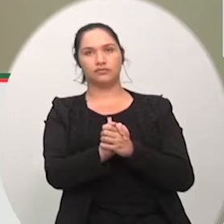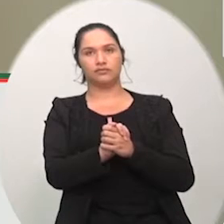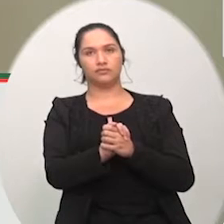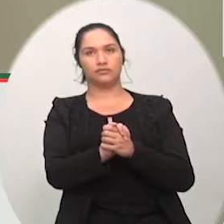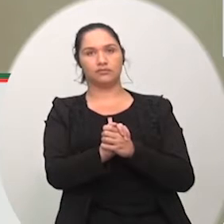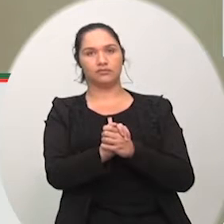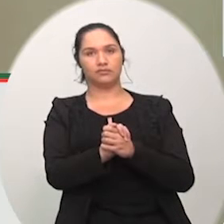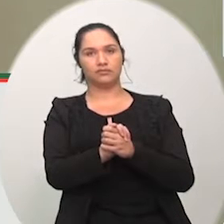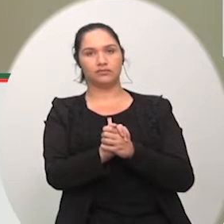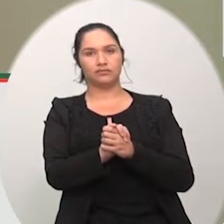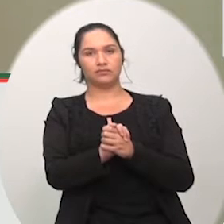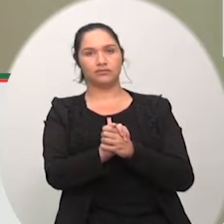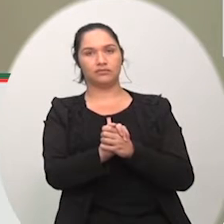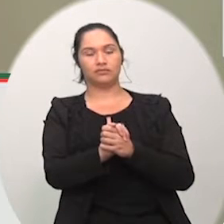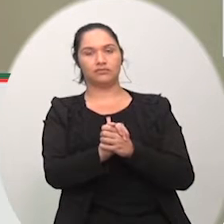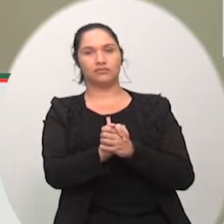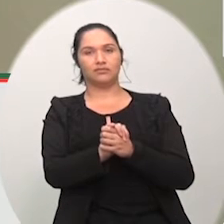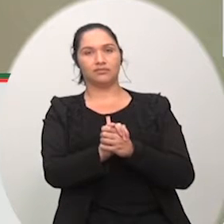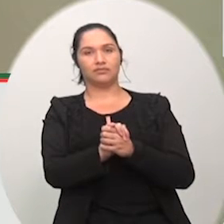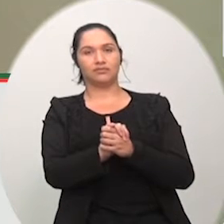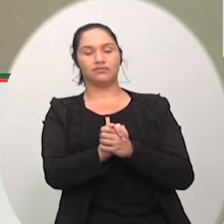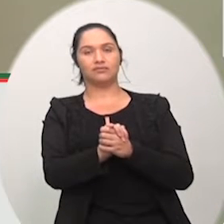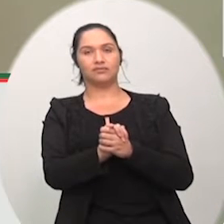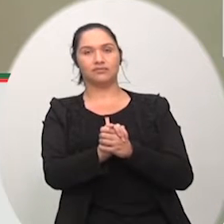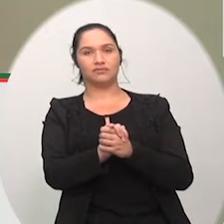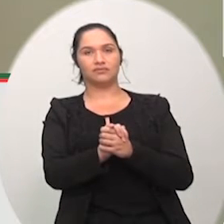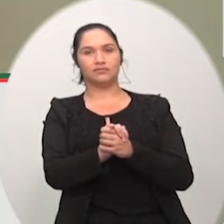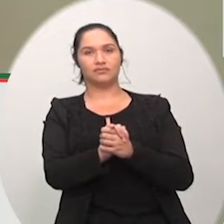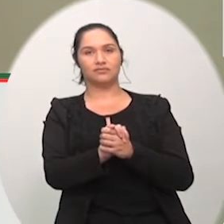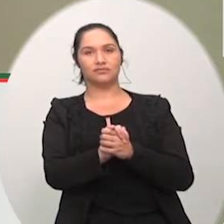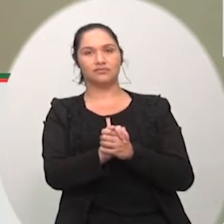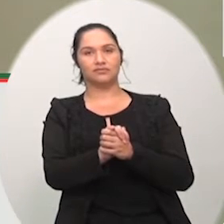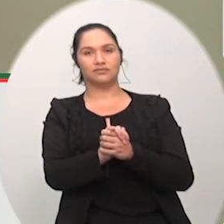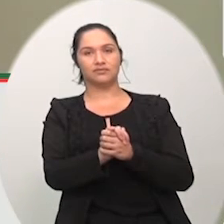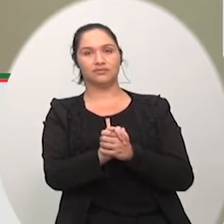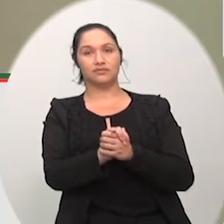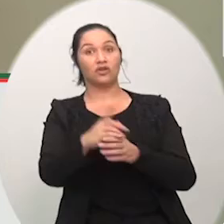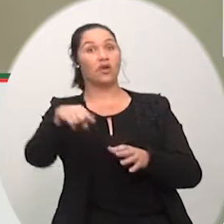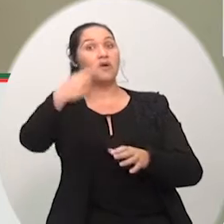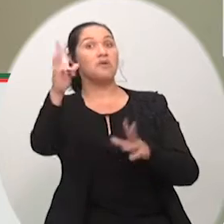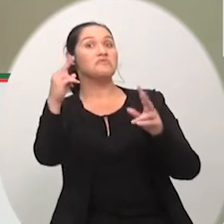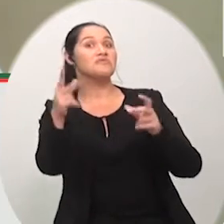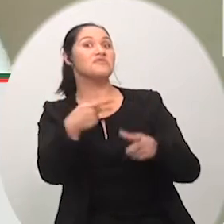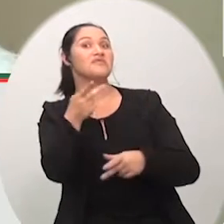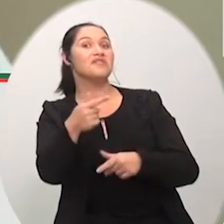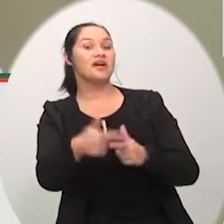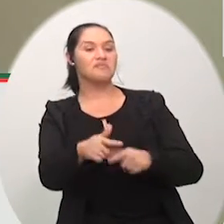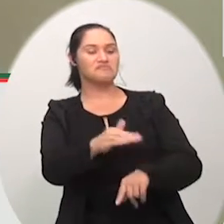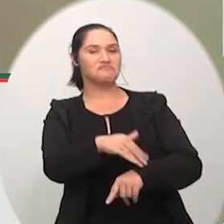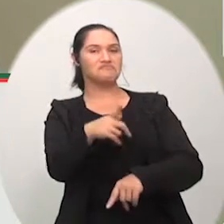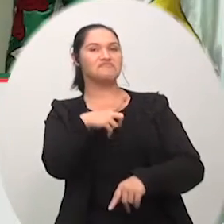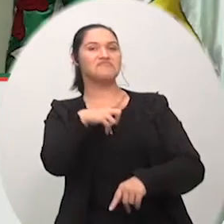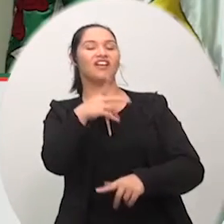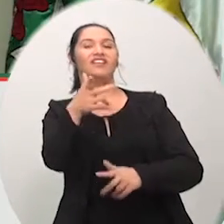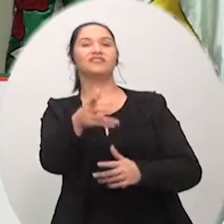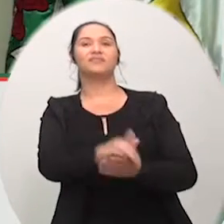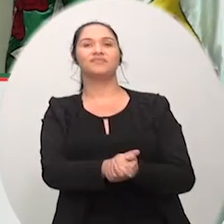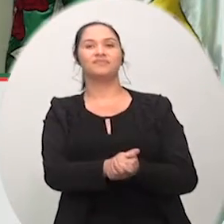Vou me afofar aqui hoje. Agora eu vou para outro assunto. Uma paz, vereador.